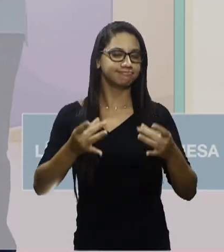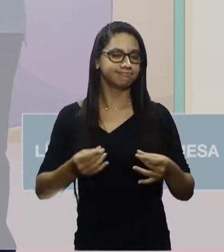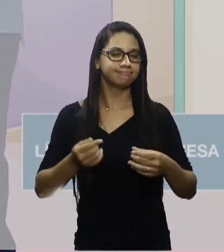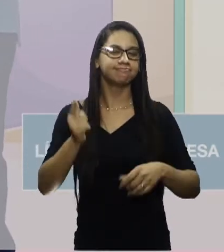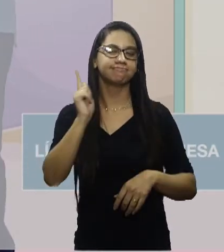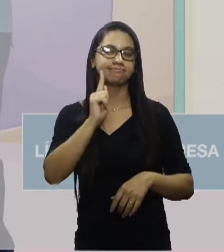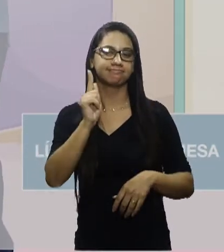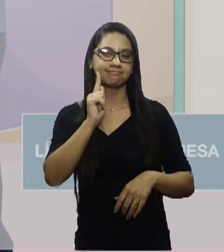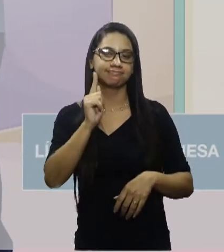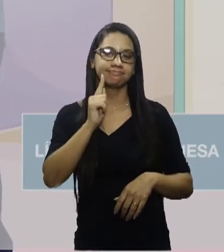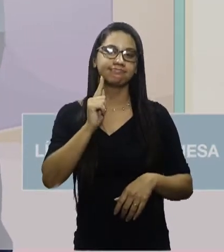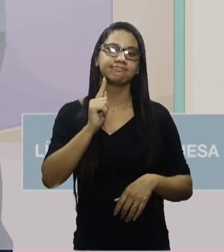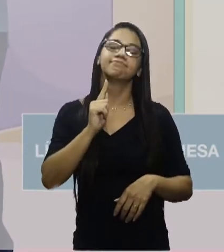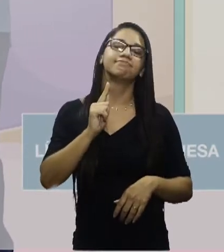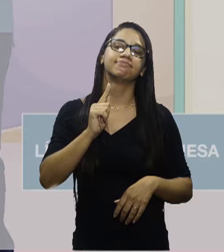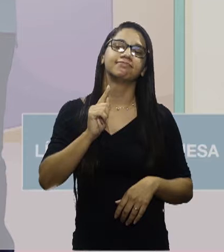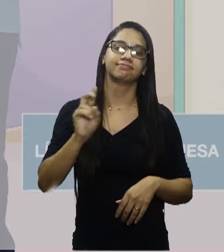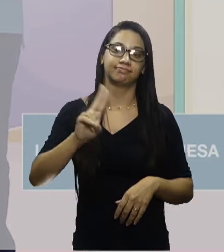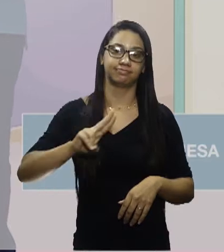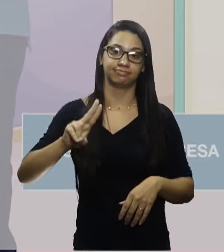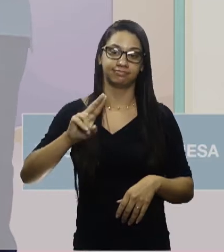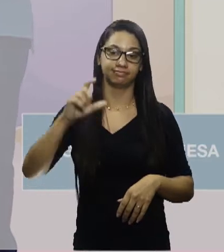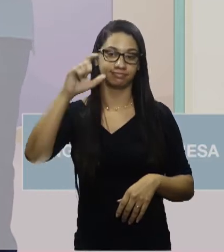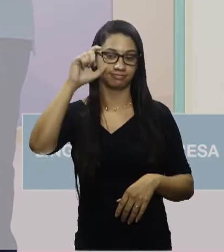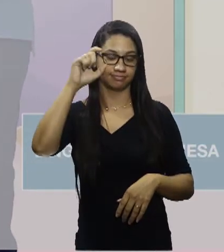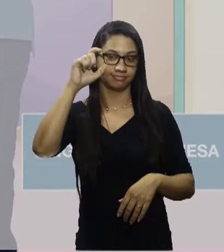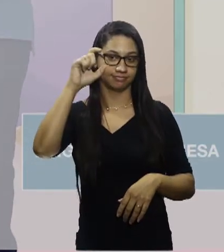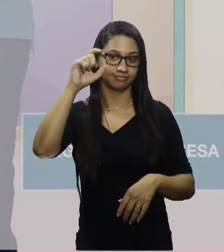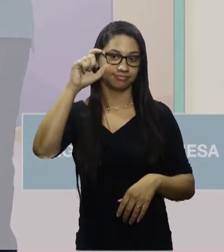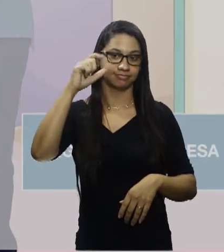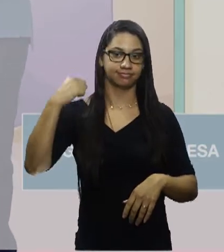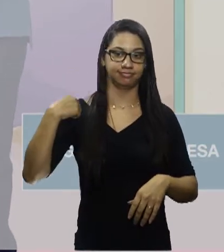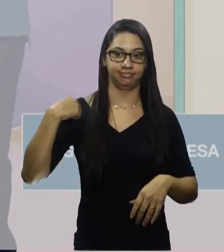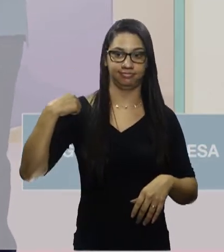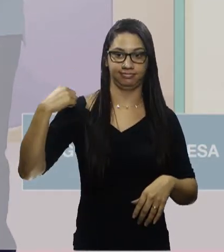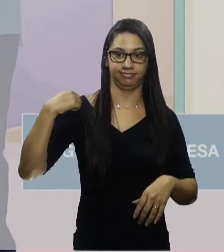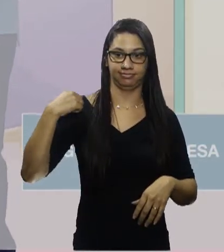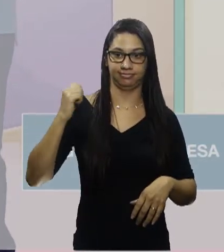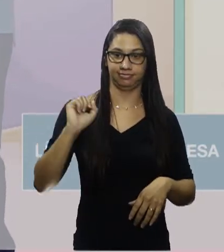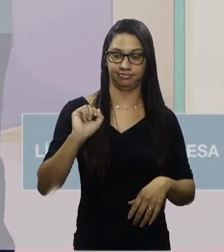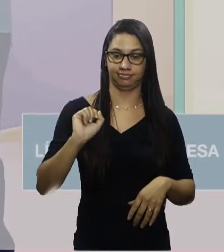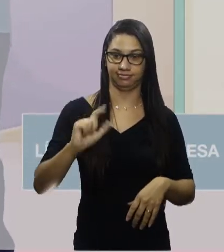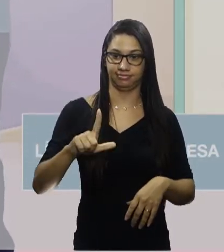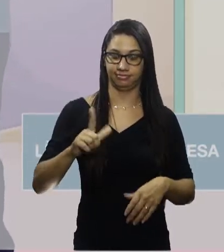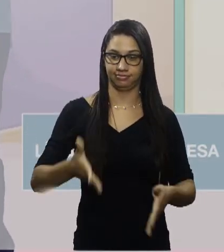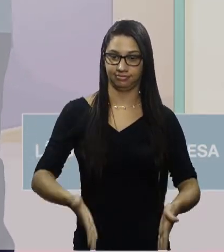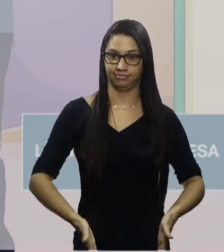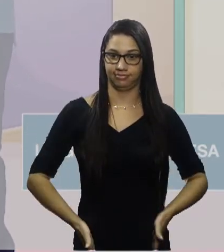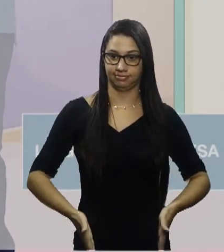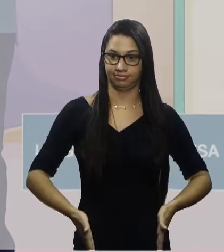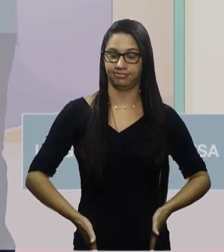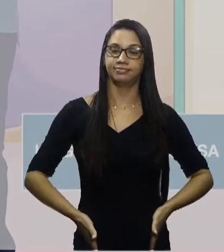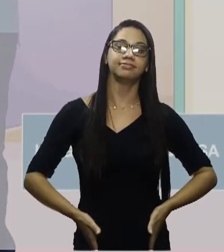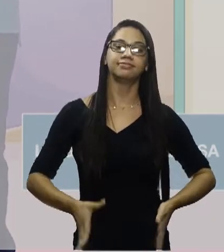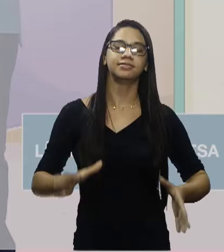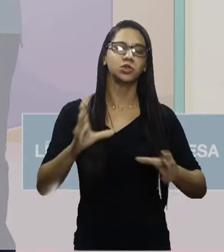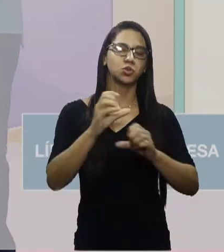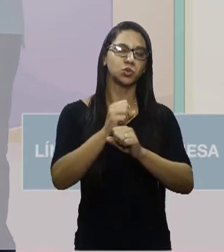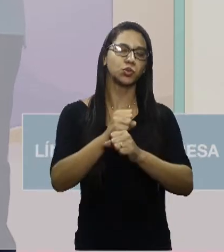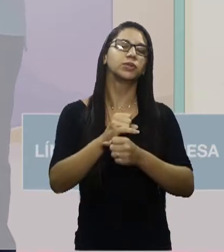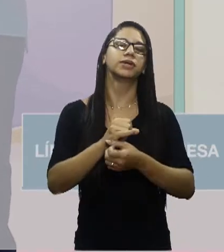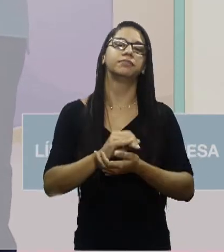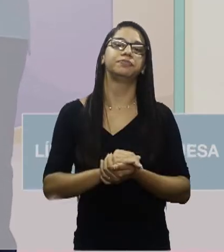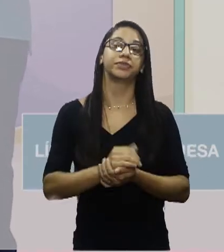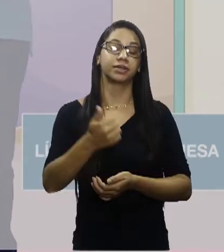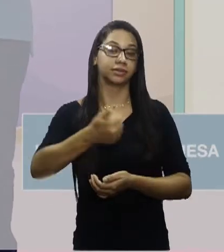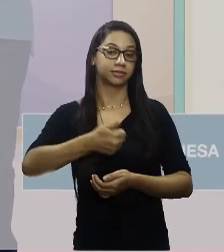moreno, uso óculos, estou usando uma camisa azul e uma calça jeans escura. No